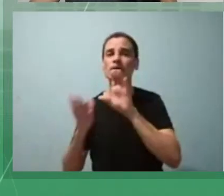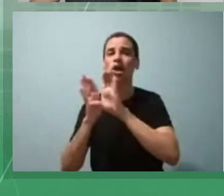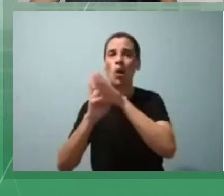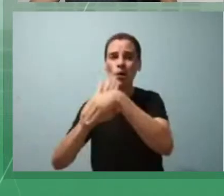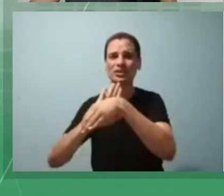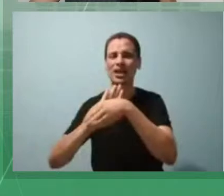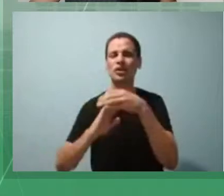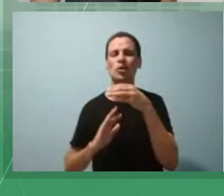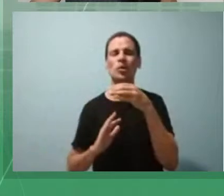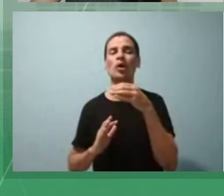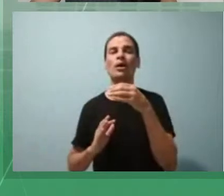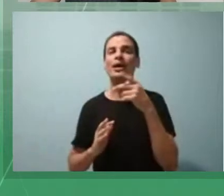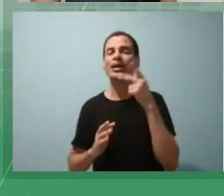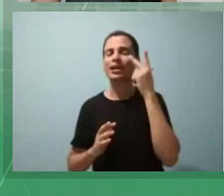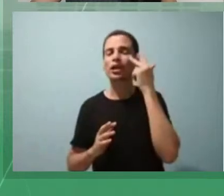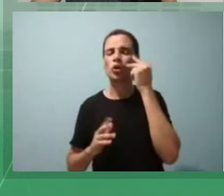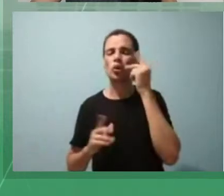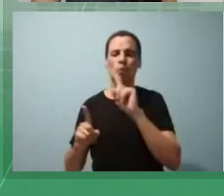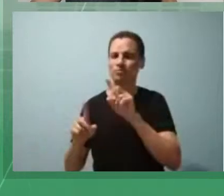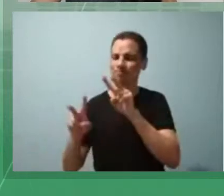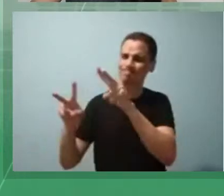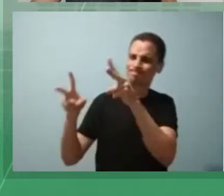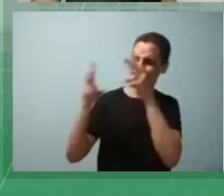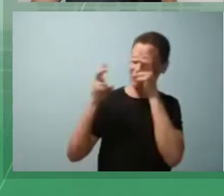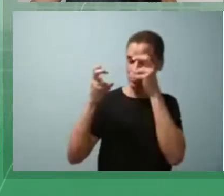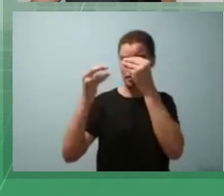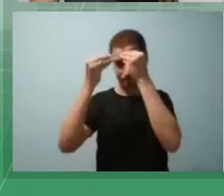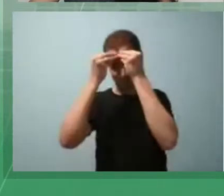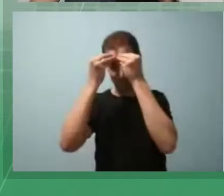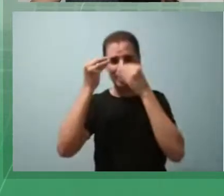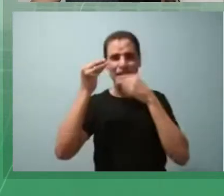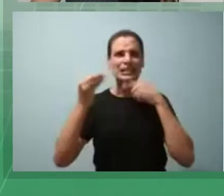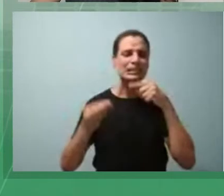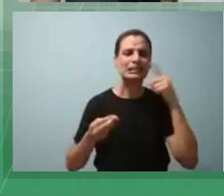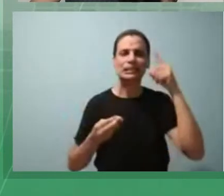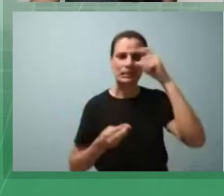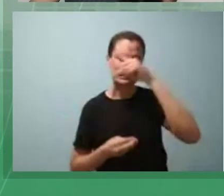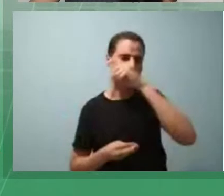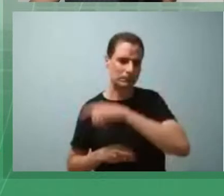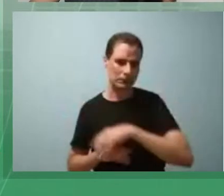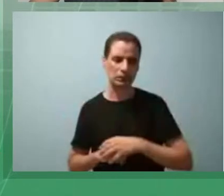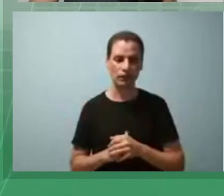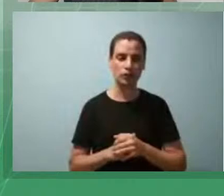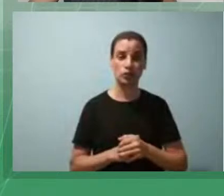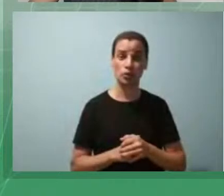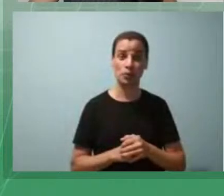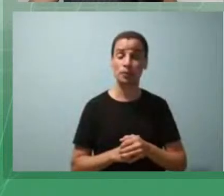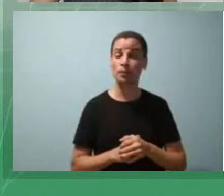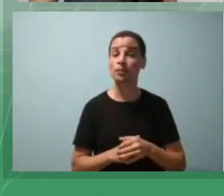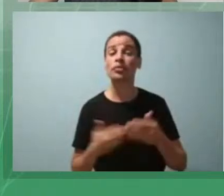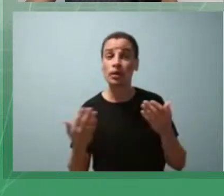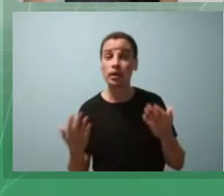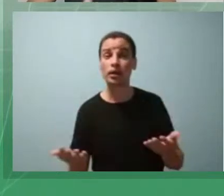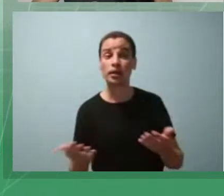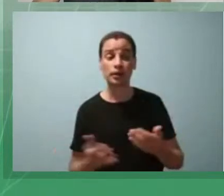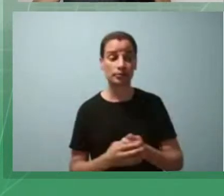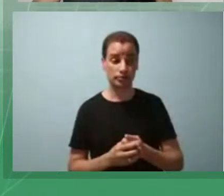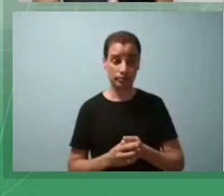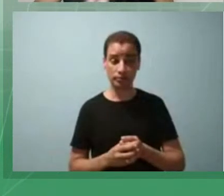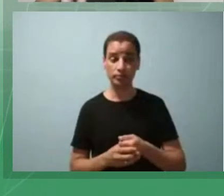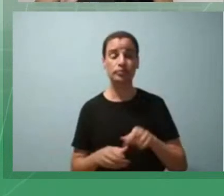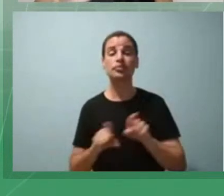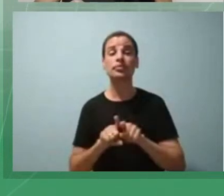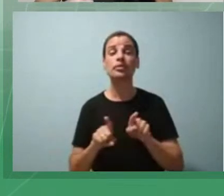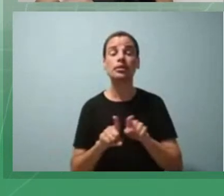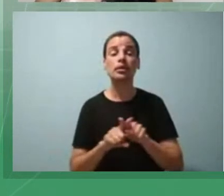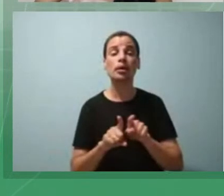e observei isso nos meus estudos. E, para considerar,